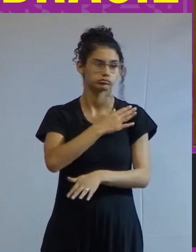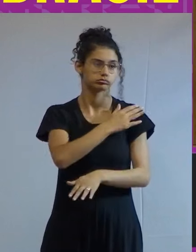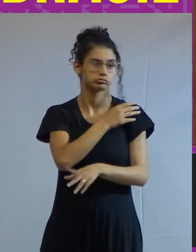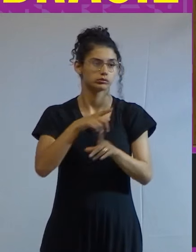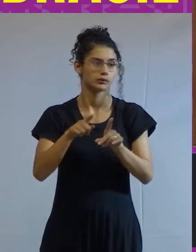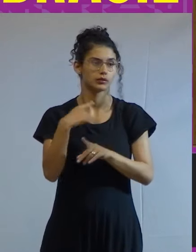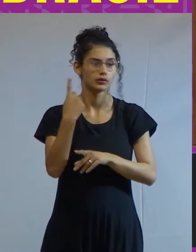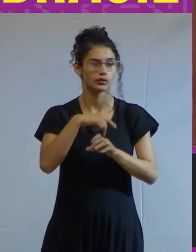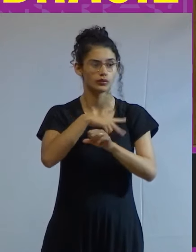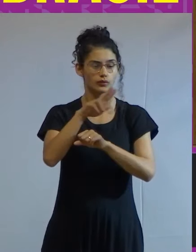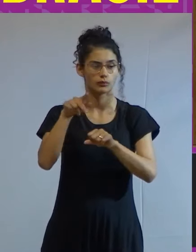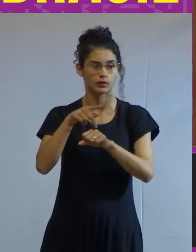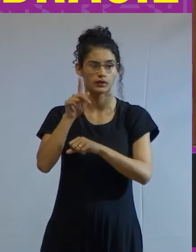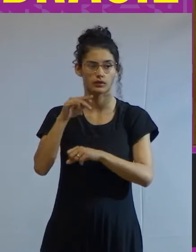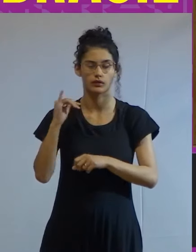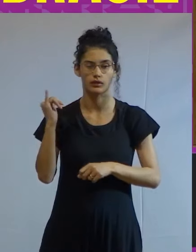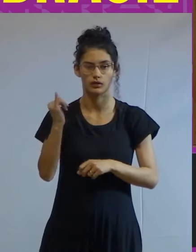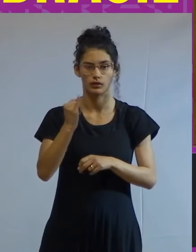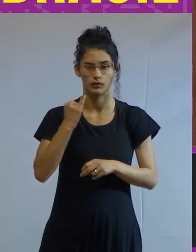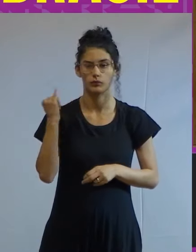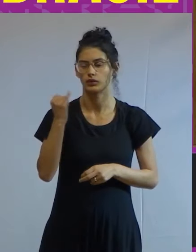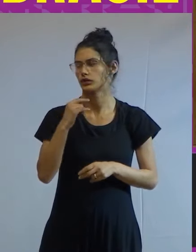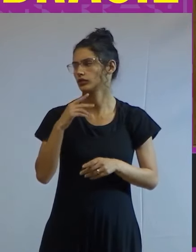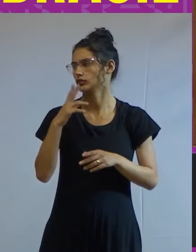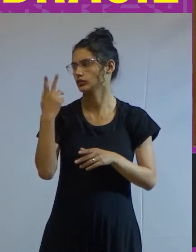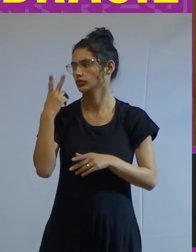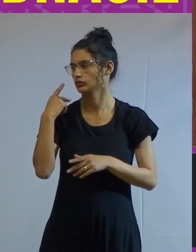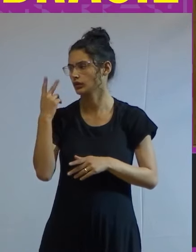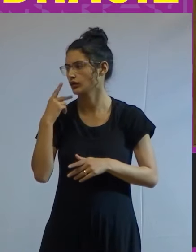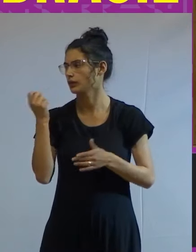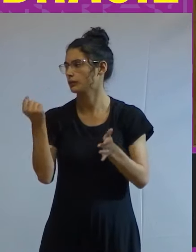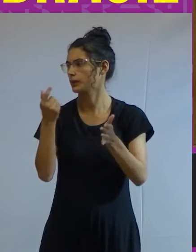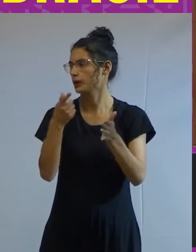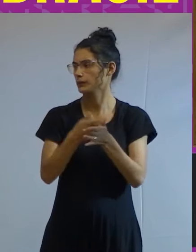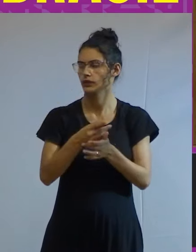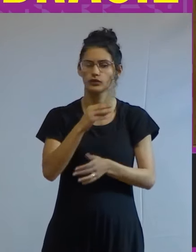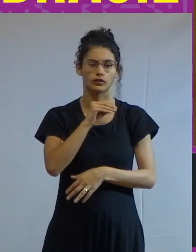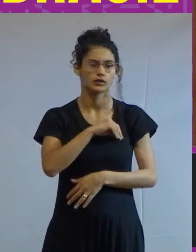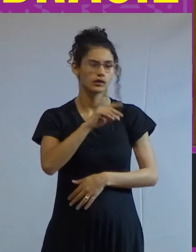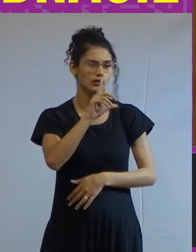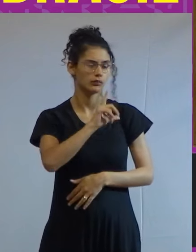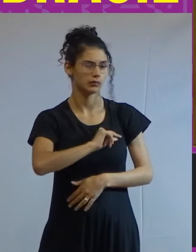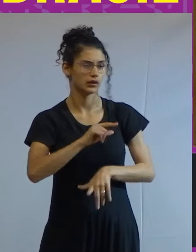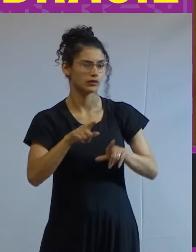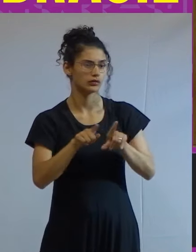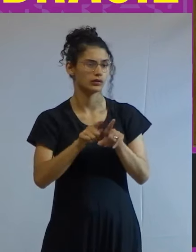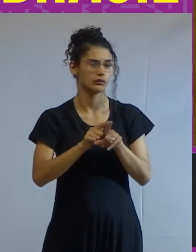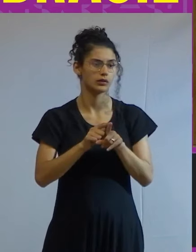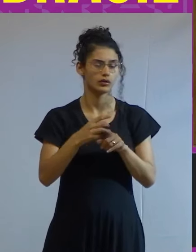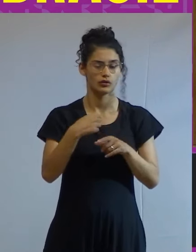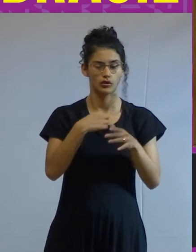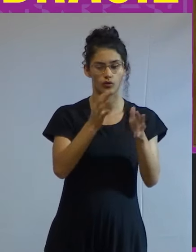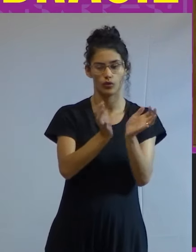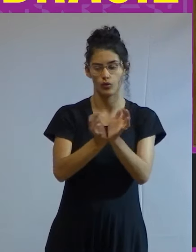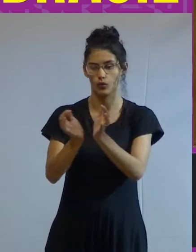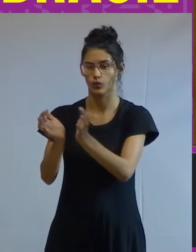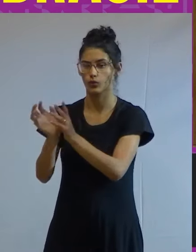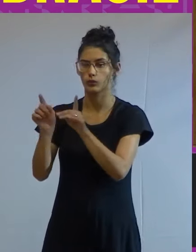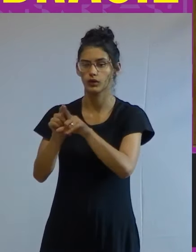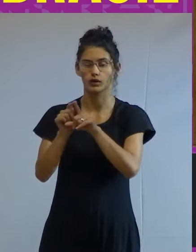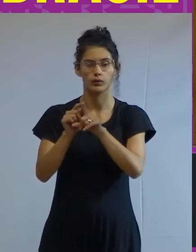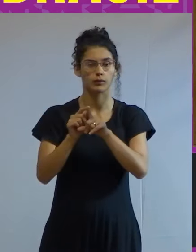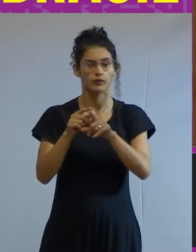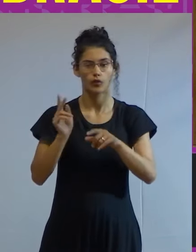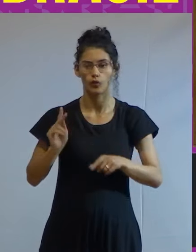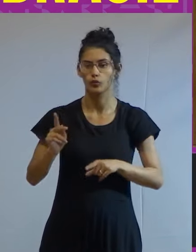que em nosso país lhe é essencial ele naturaliza o pagamento de salários mais baixos a determinados grupos e serve